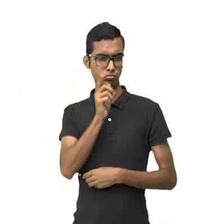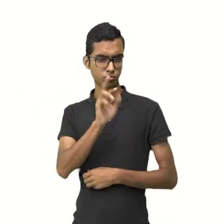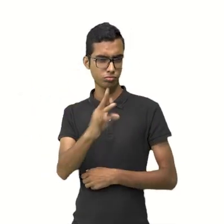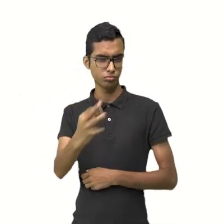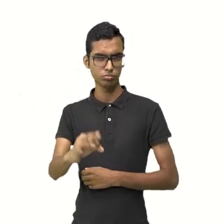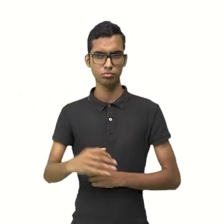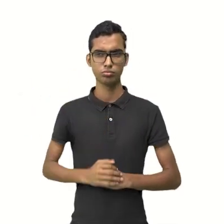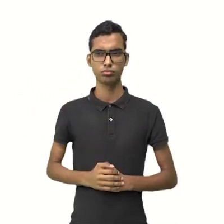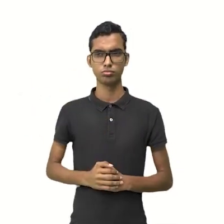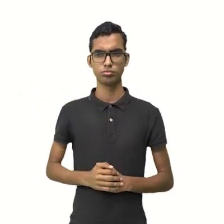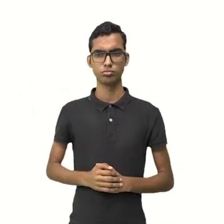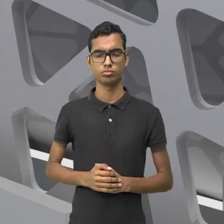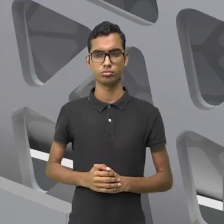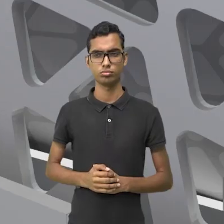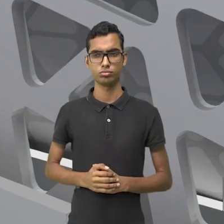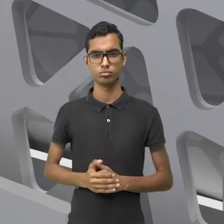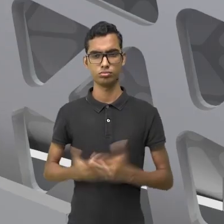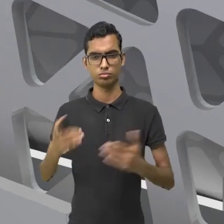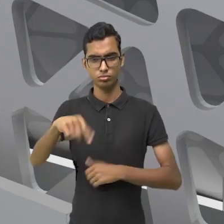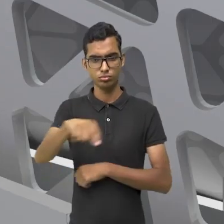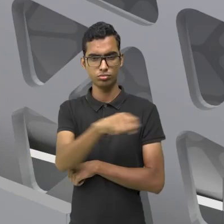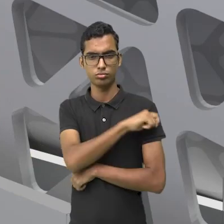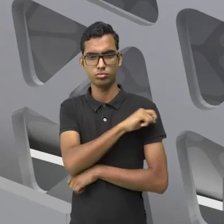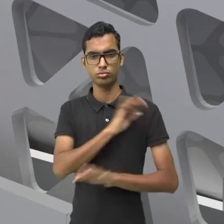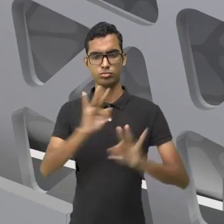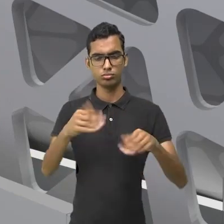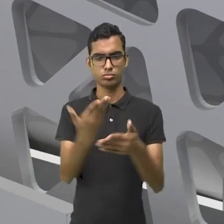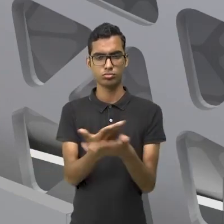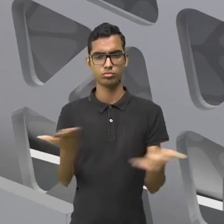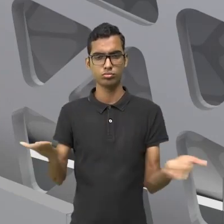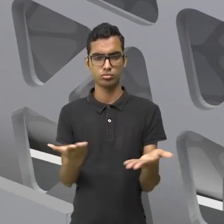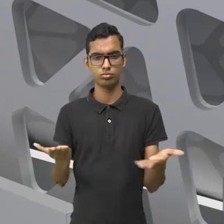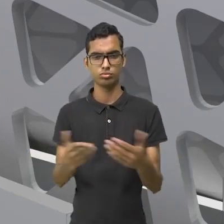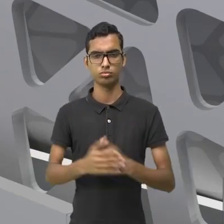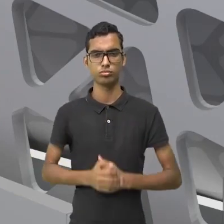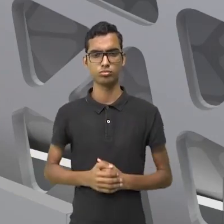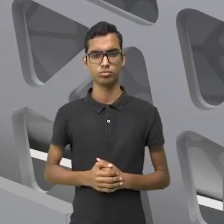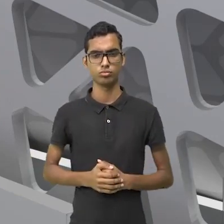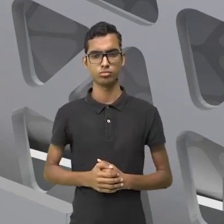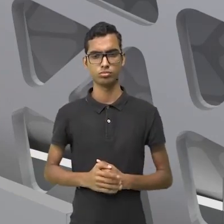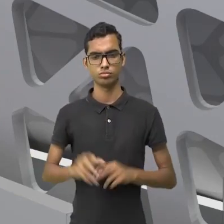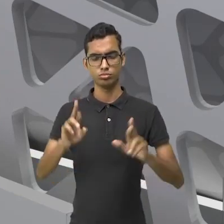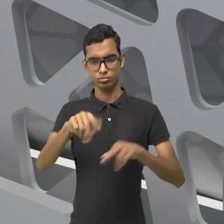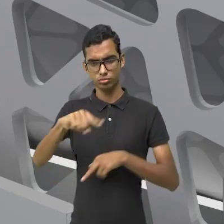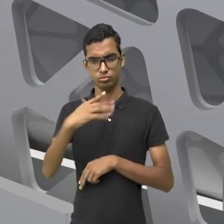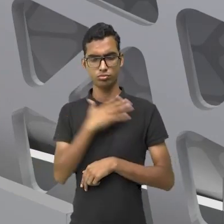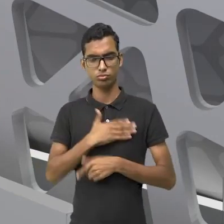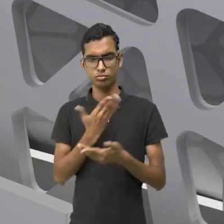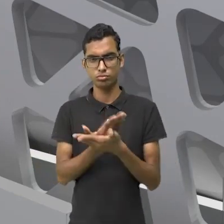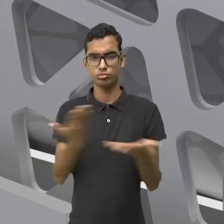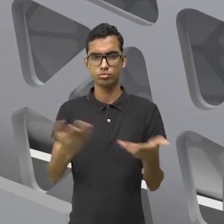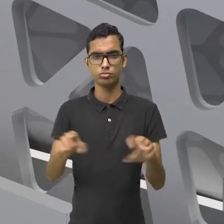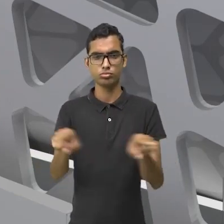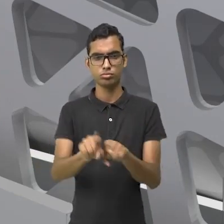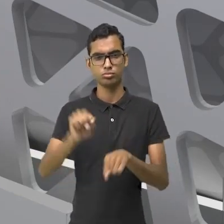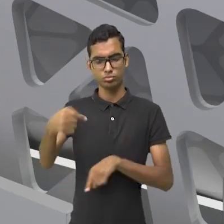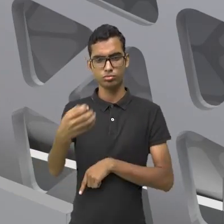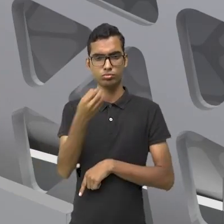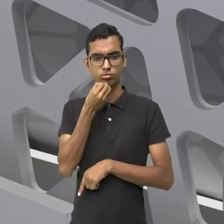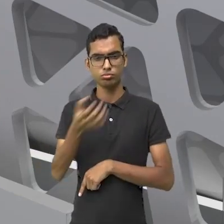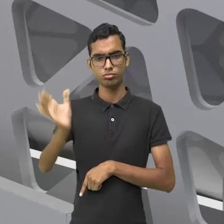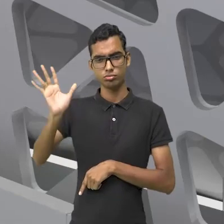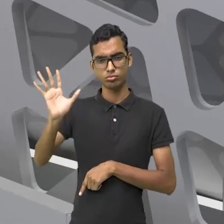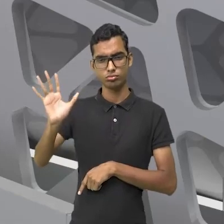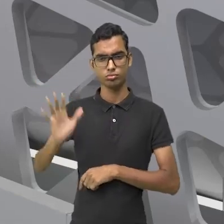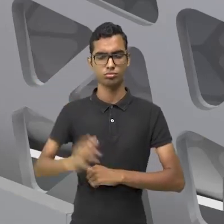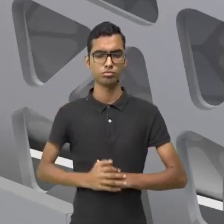não, pessoal? Então, meu povo, chegamos ao final da nossa aula. Espero que vocês tenham gostado e até um